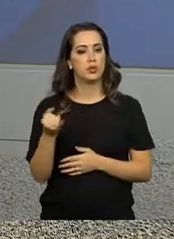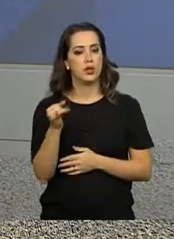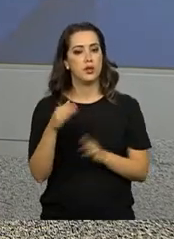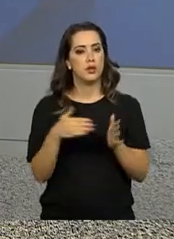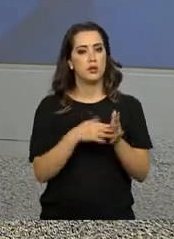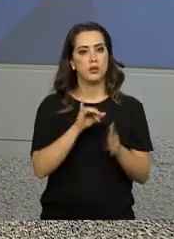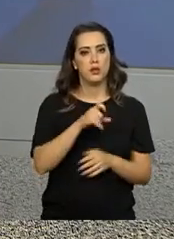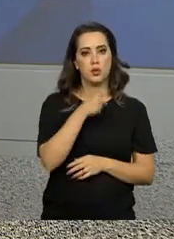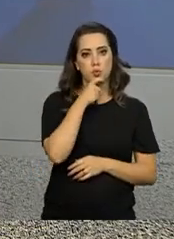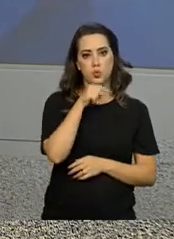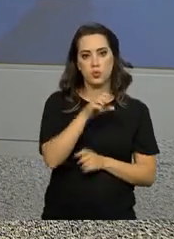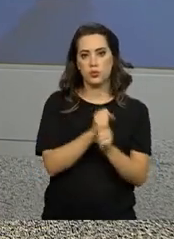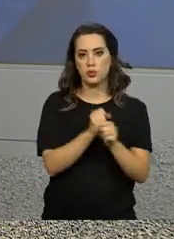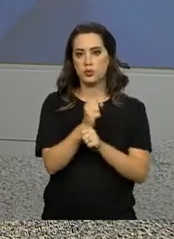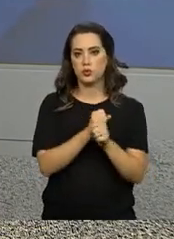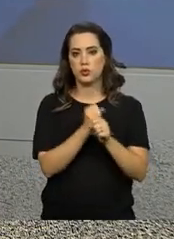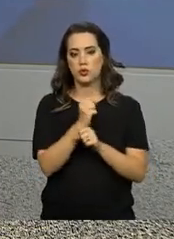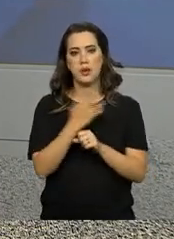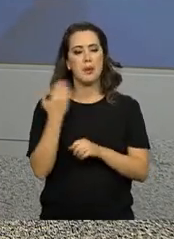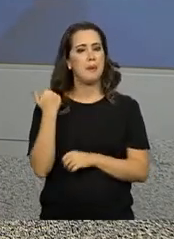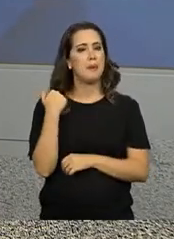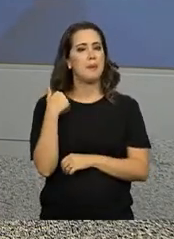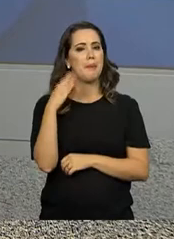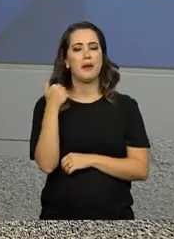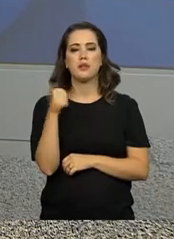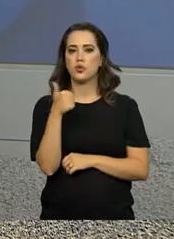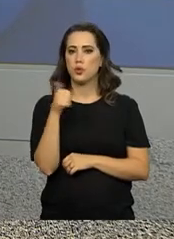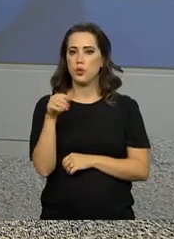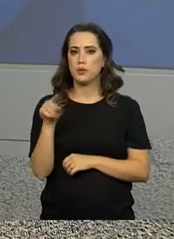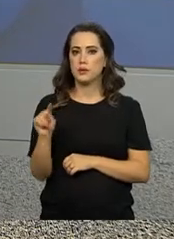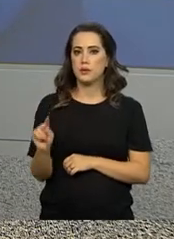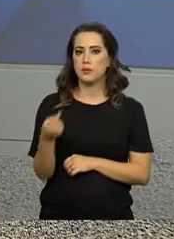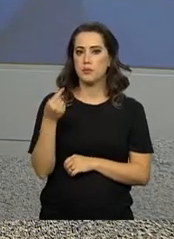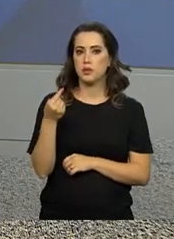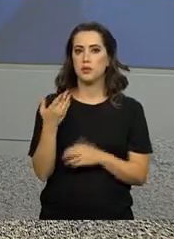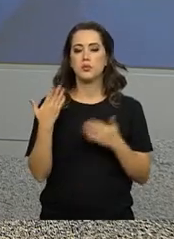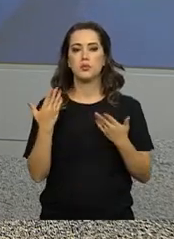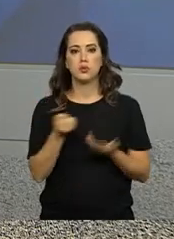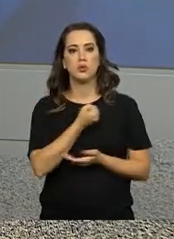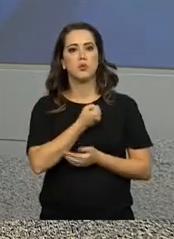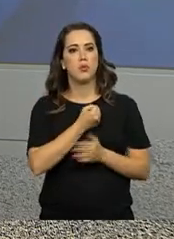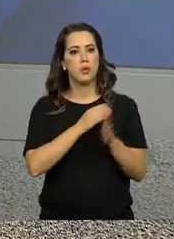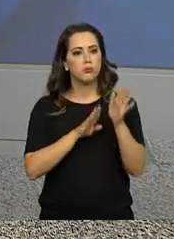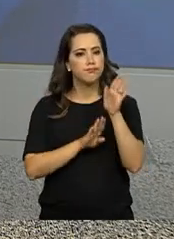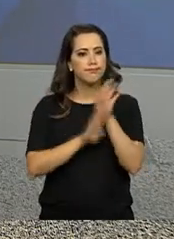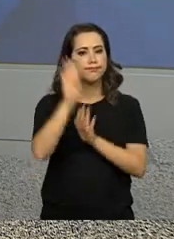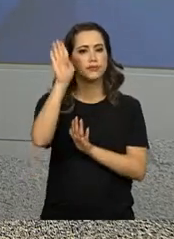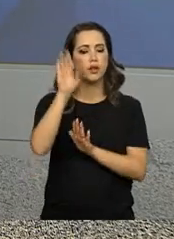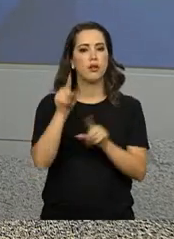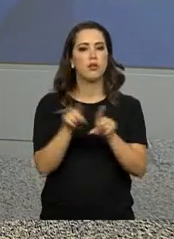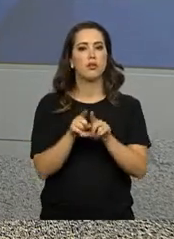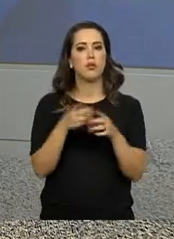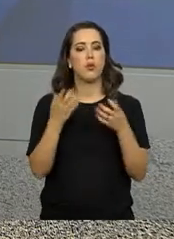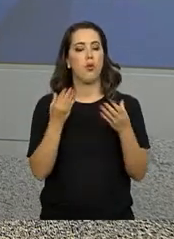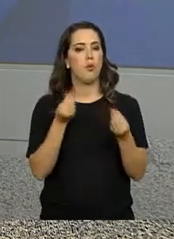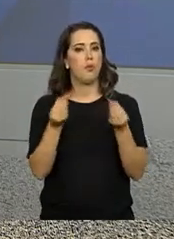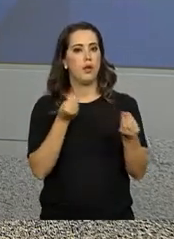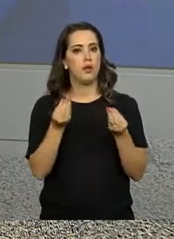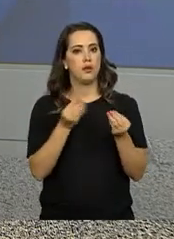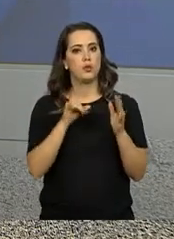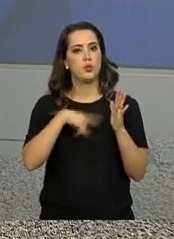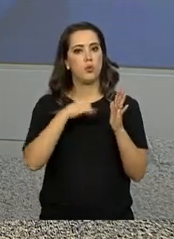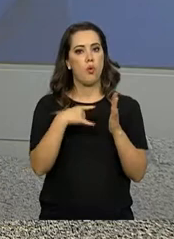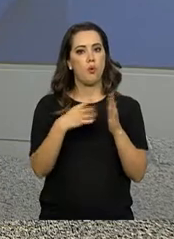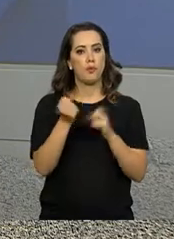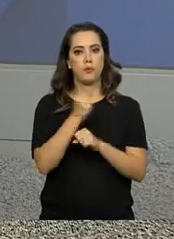emissões da carteira de trabalho ultrapassou 11.500 carteiras, número que supera o montante de documentos emitidos no ano